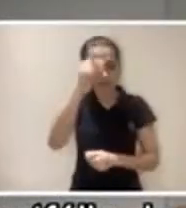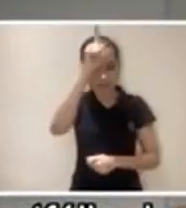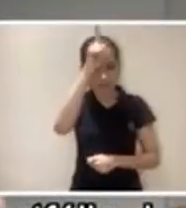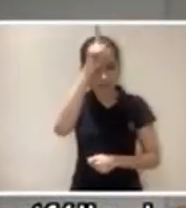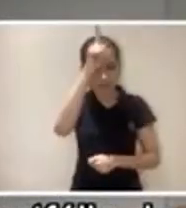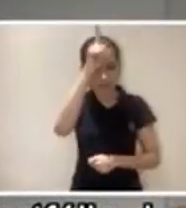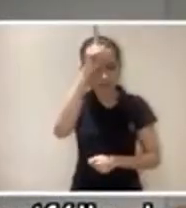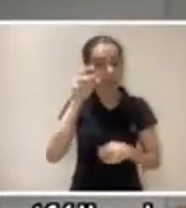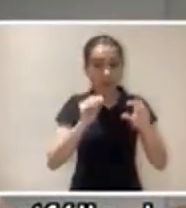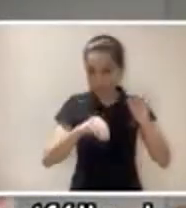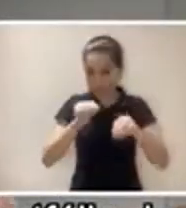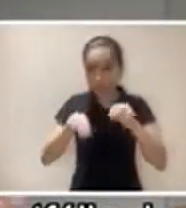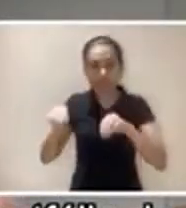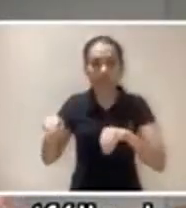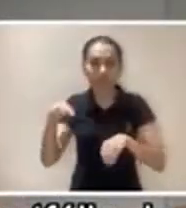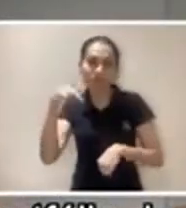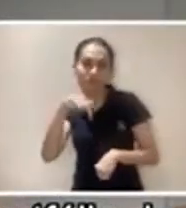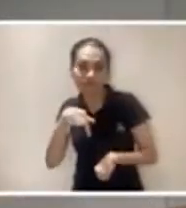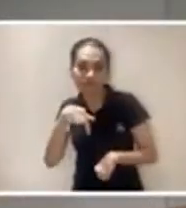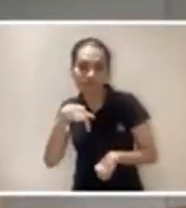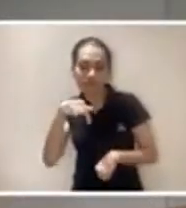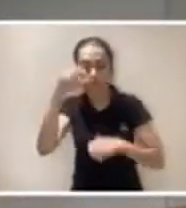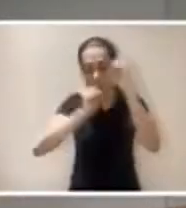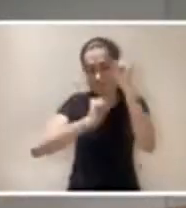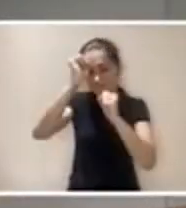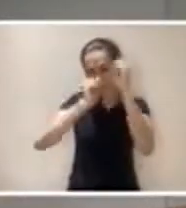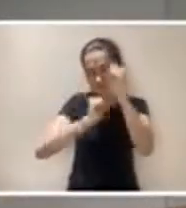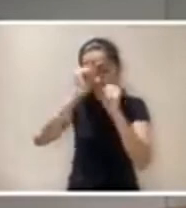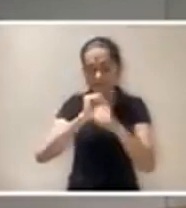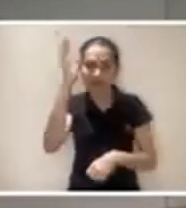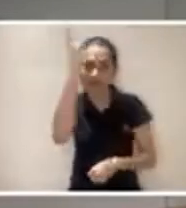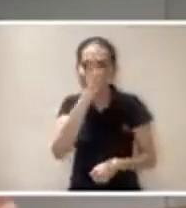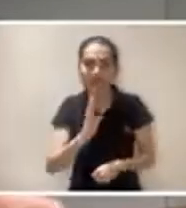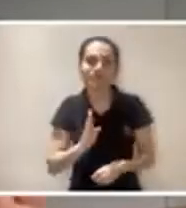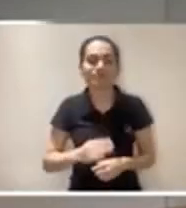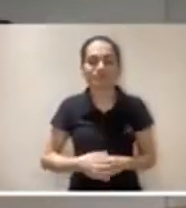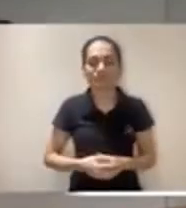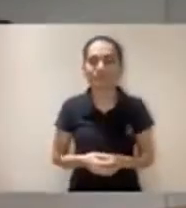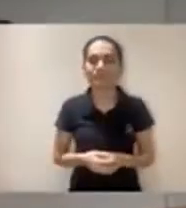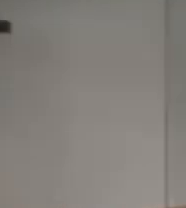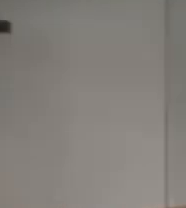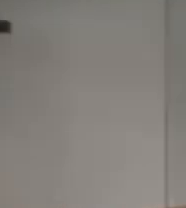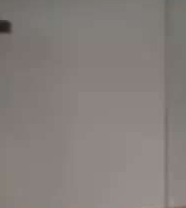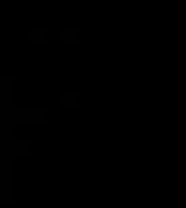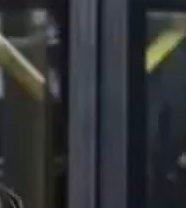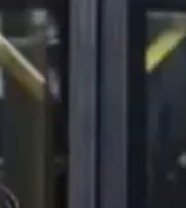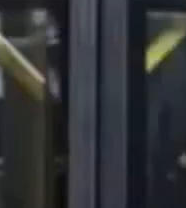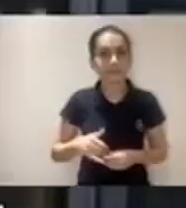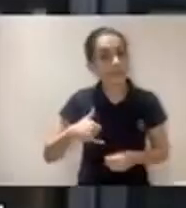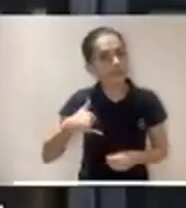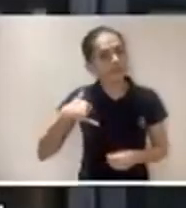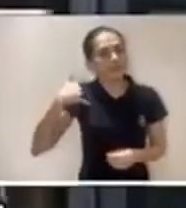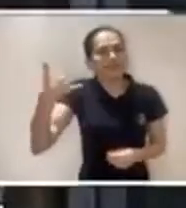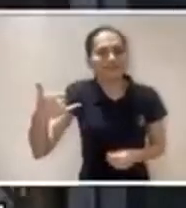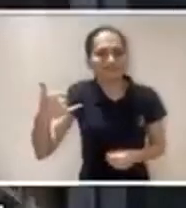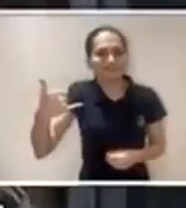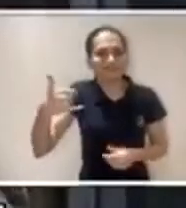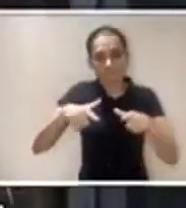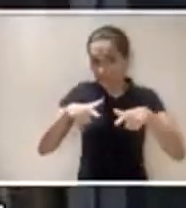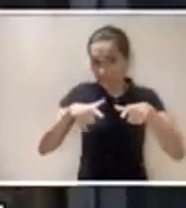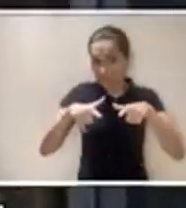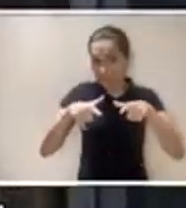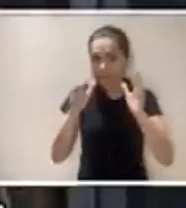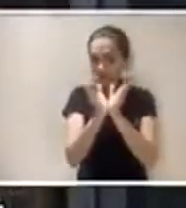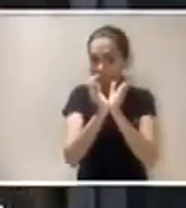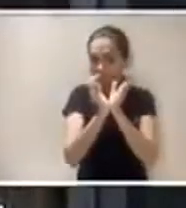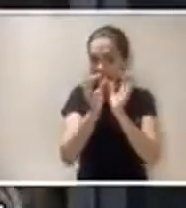desenvolvido primeiramente por nós, em parceria com a Alemanha e produzido na fábrica do Brasil. Eu tenho muito orgulho